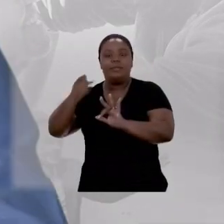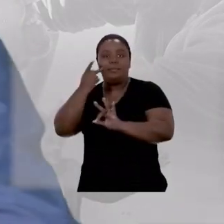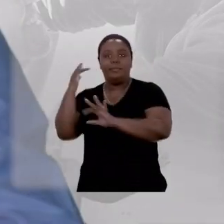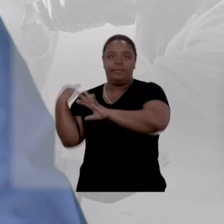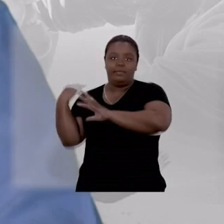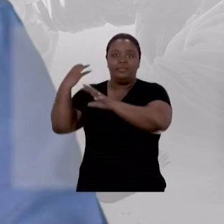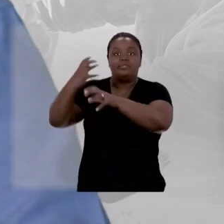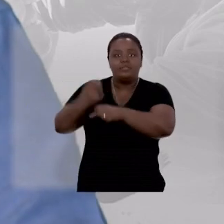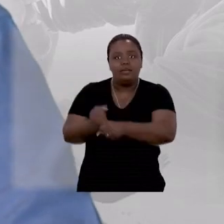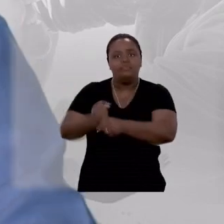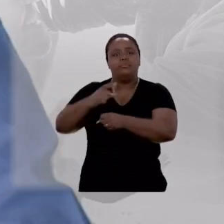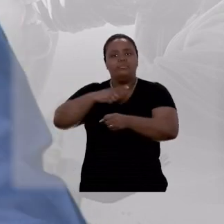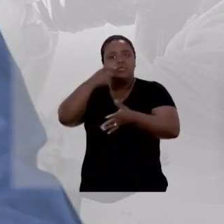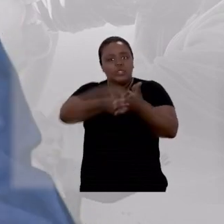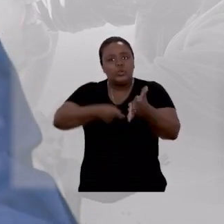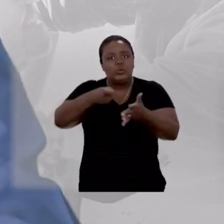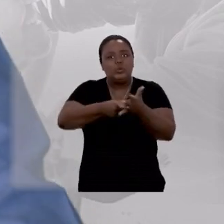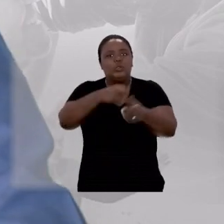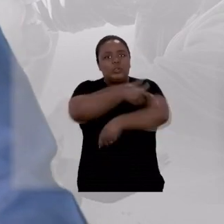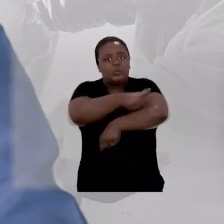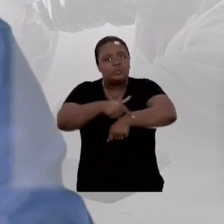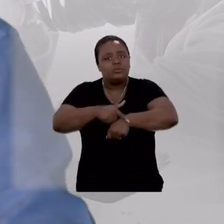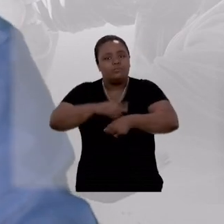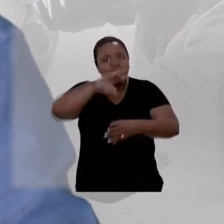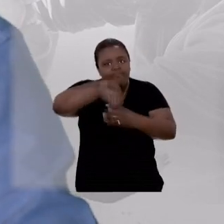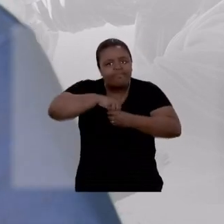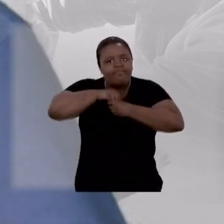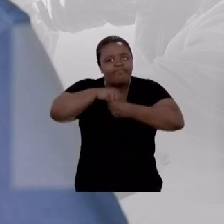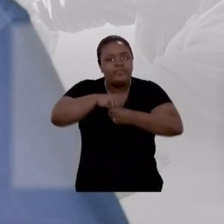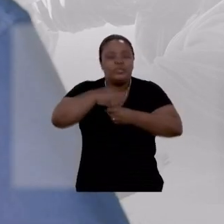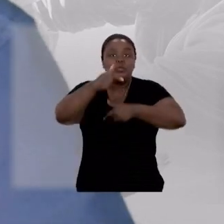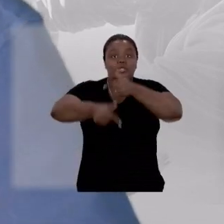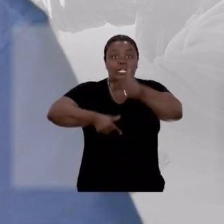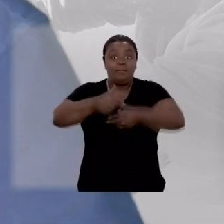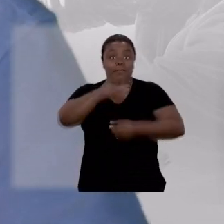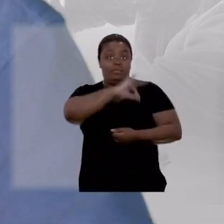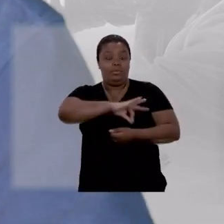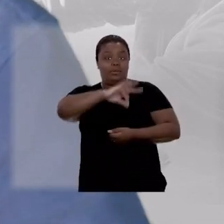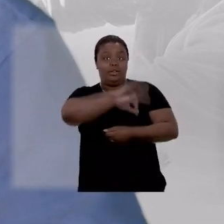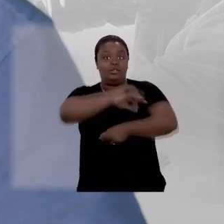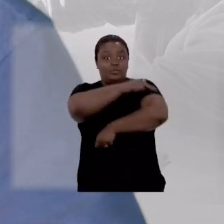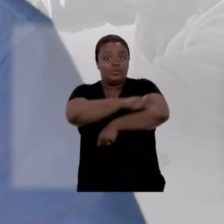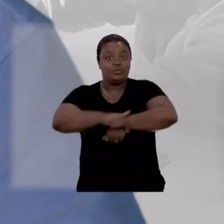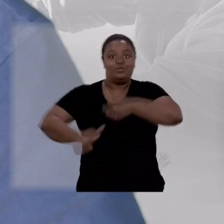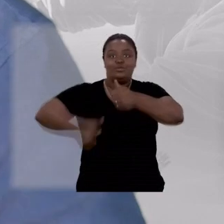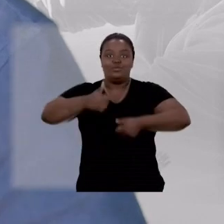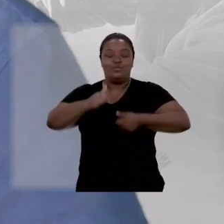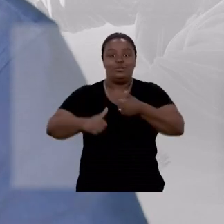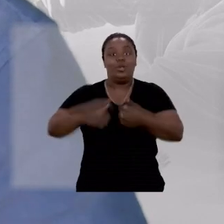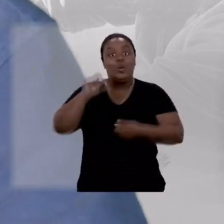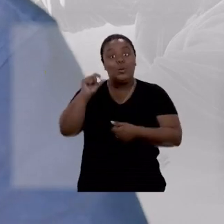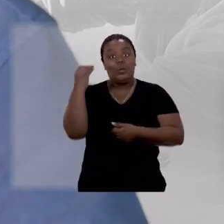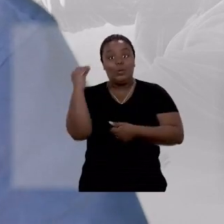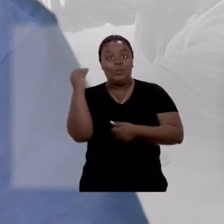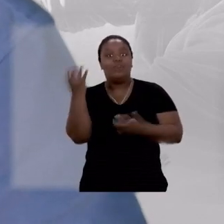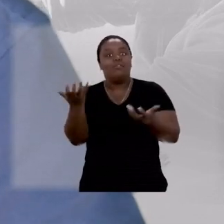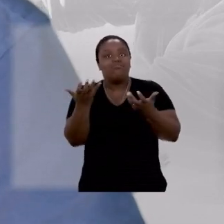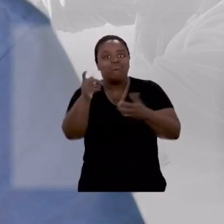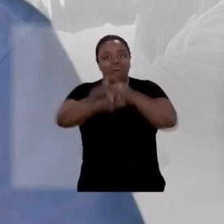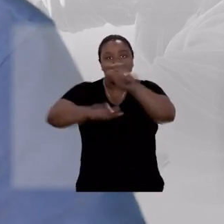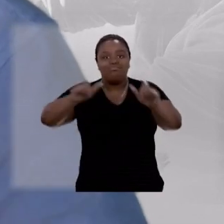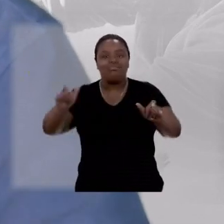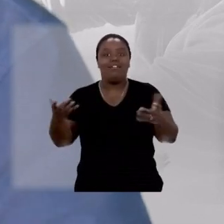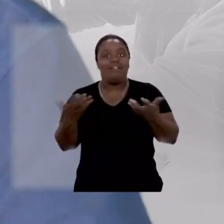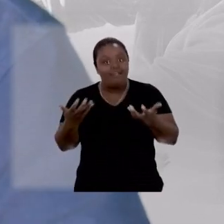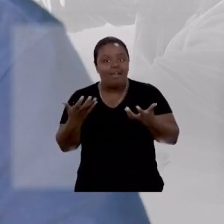resgate. Juliana Brizola tem a luta pela educação no DNA. Trabalho, renda e educação de qualidade. É isso que o Porto Alegrense